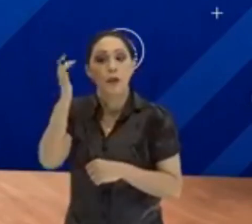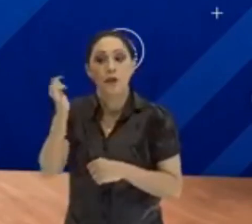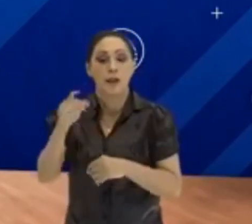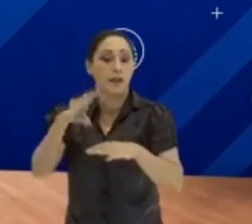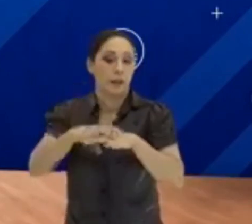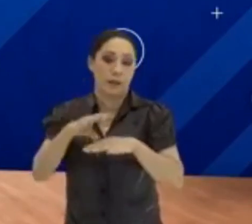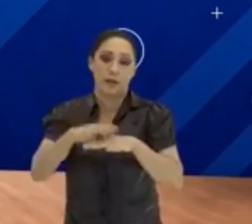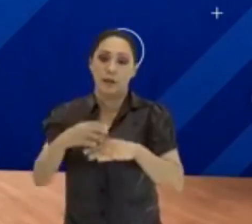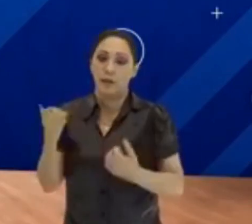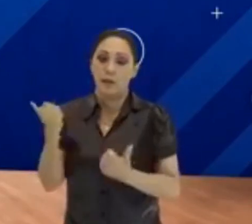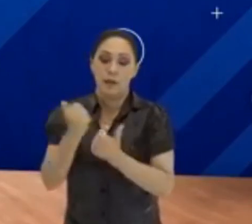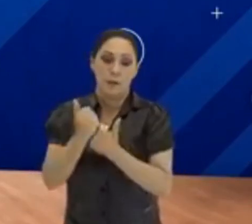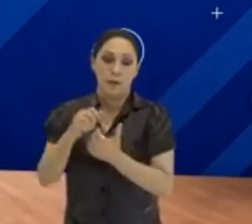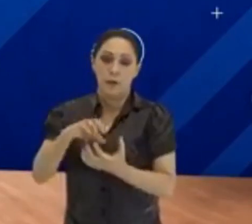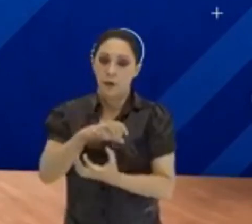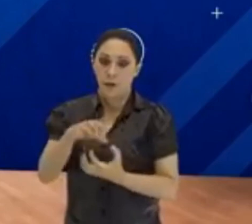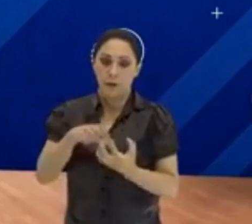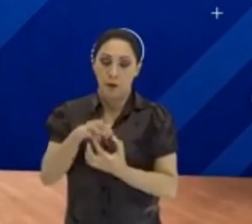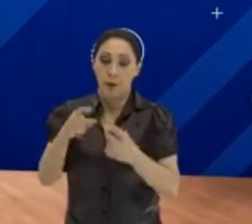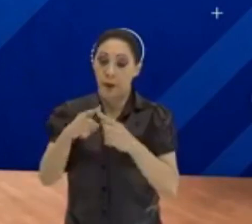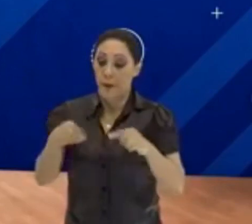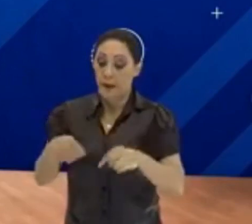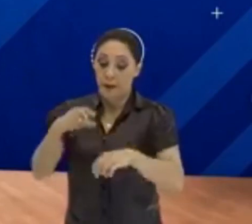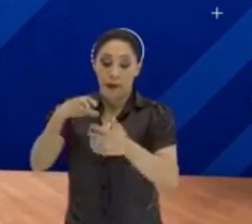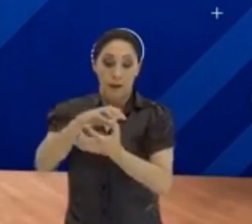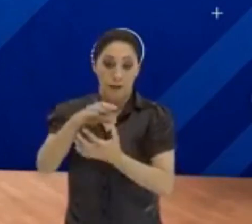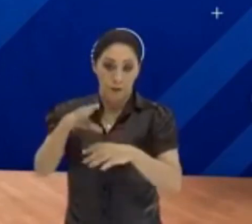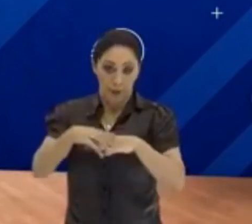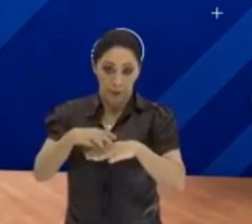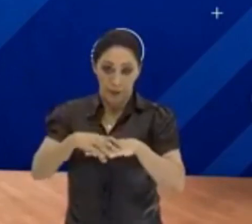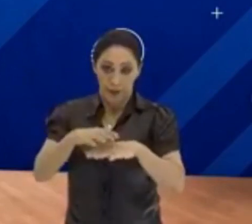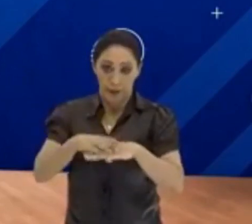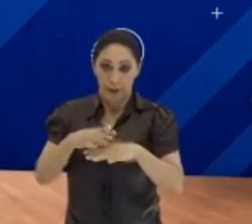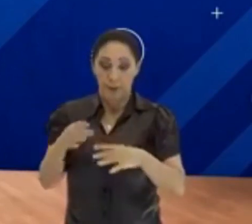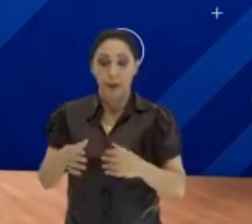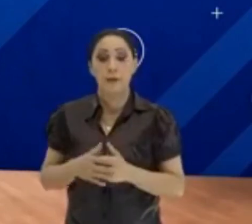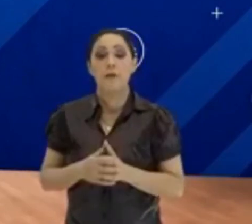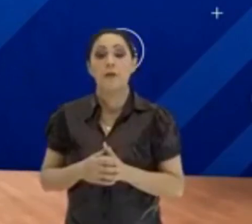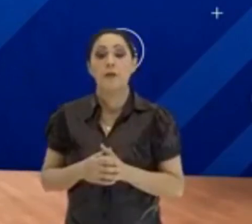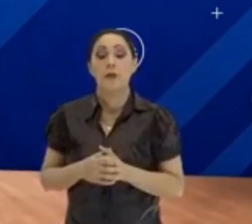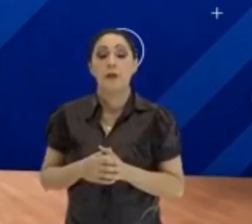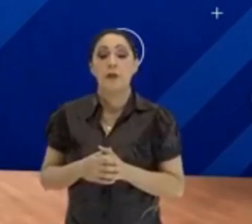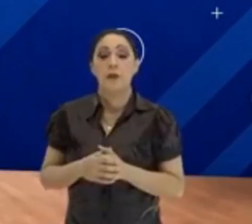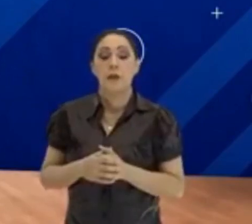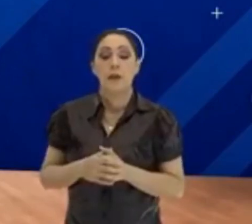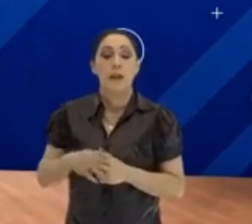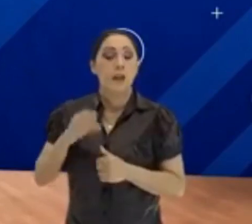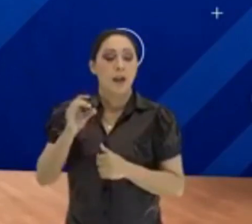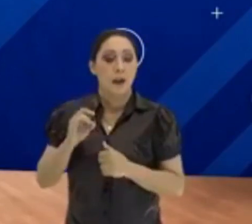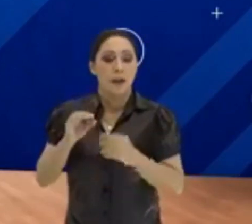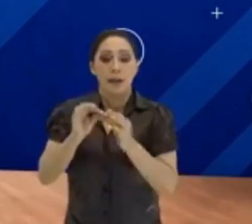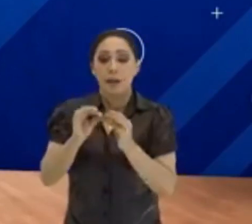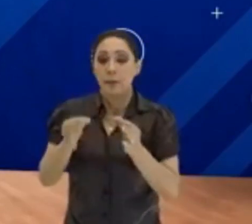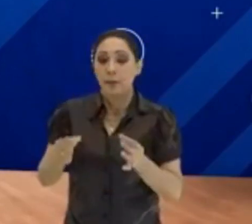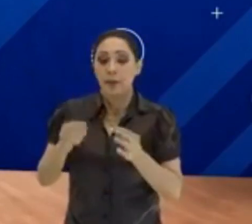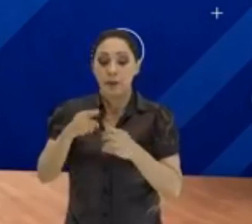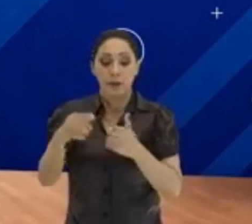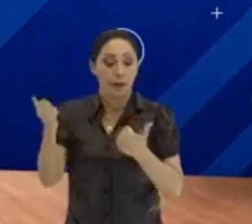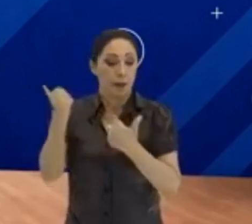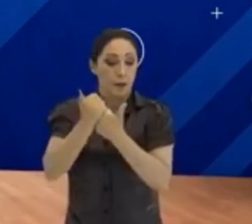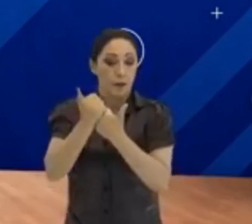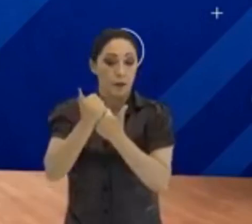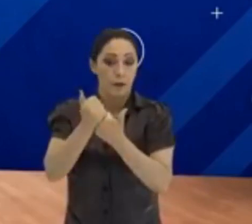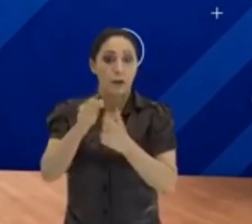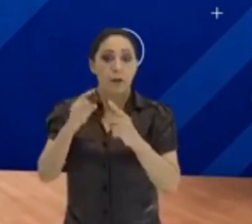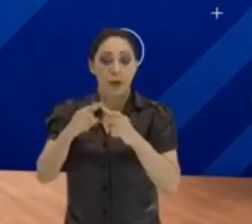substituição de fórmula. A matemática é nada mais, nada menos do que simplesmente você substituir fórmula,